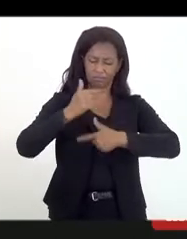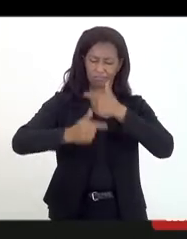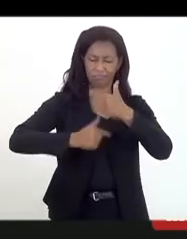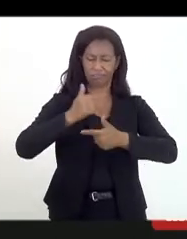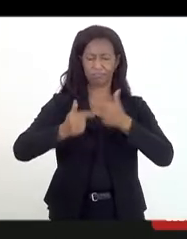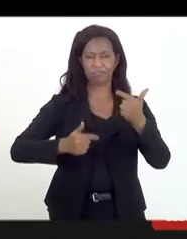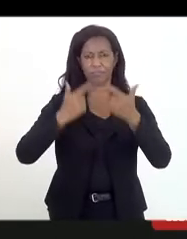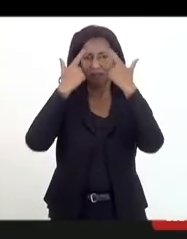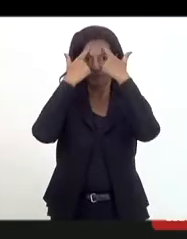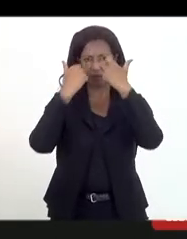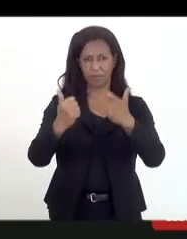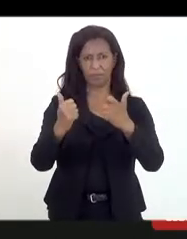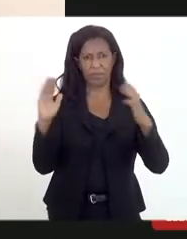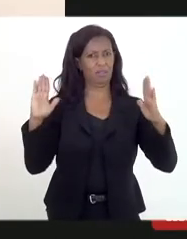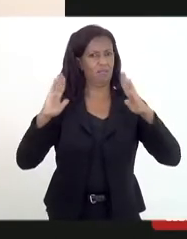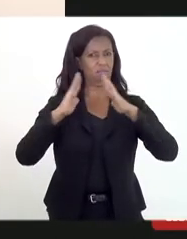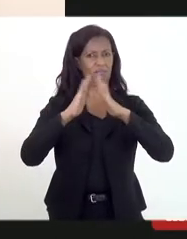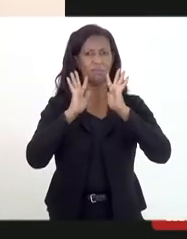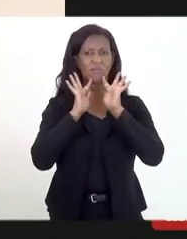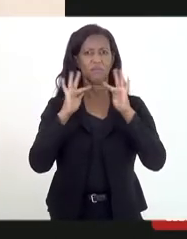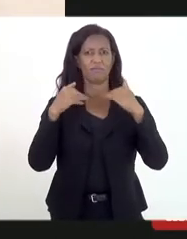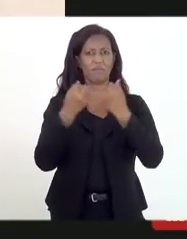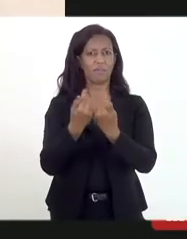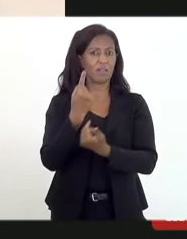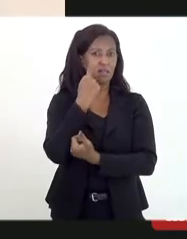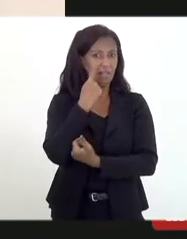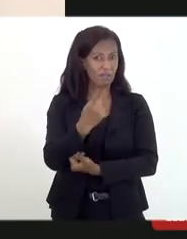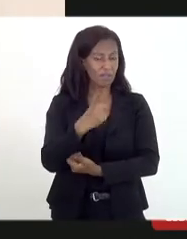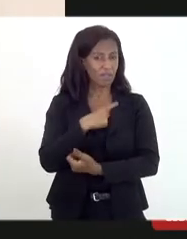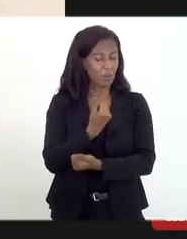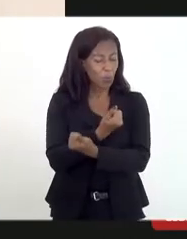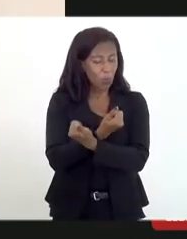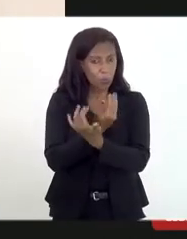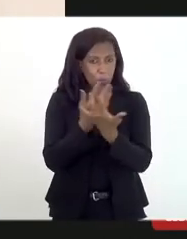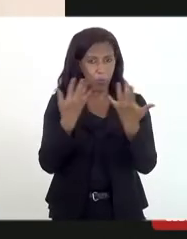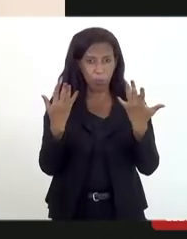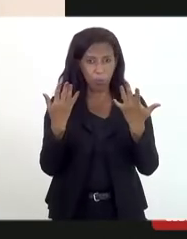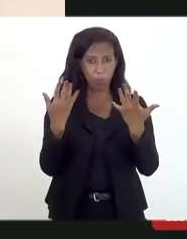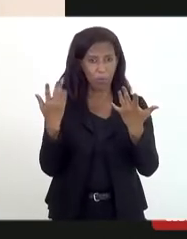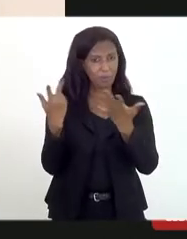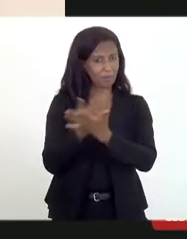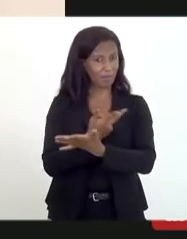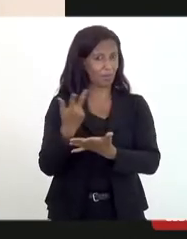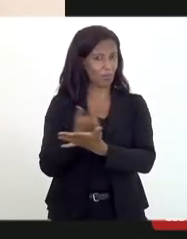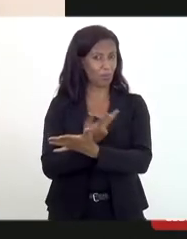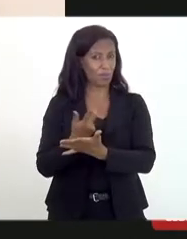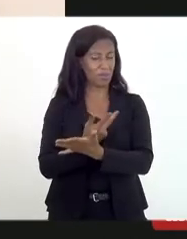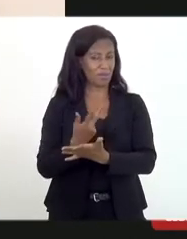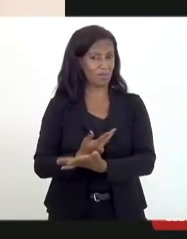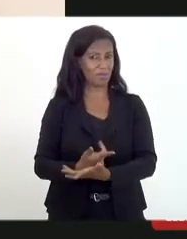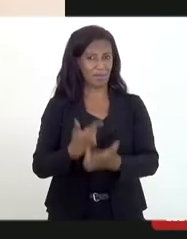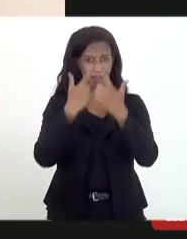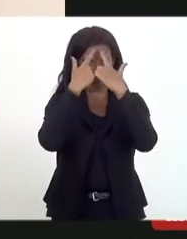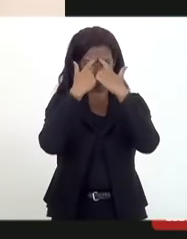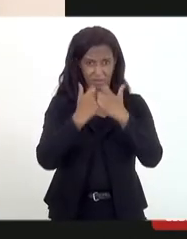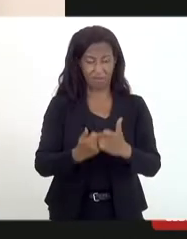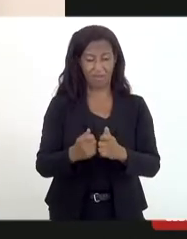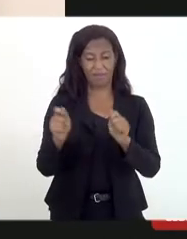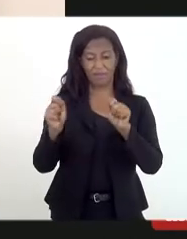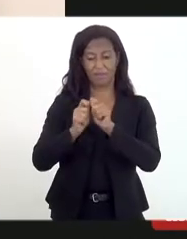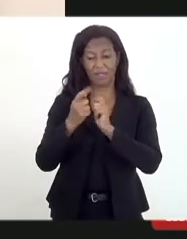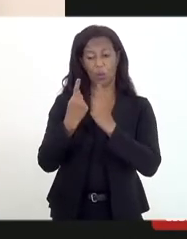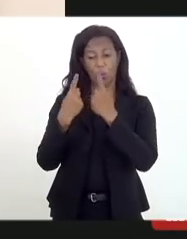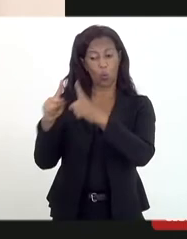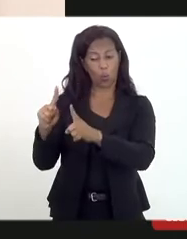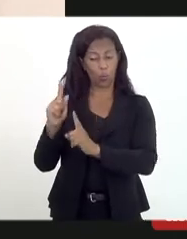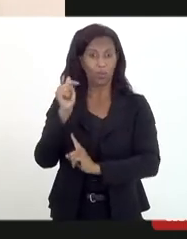doméstica e vi que tem muita coisa correlata. É uma violência que foi feita contra uma